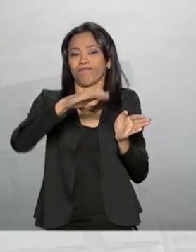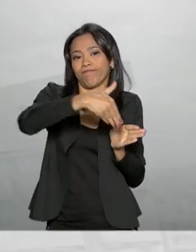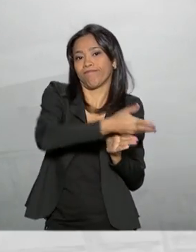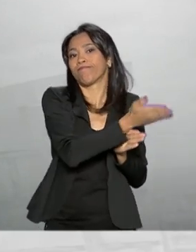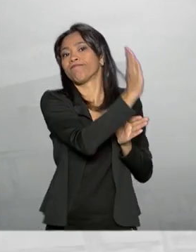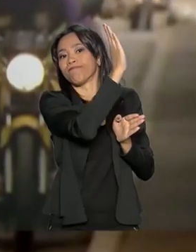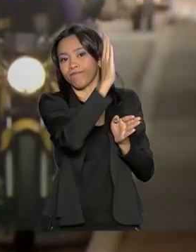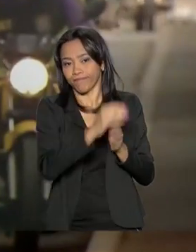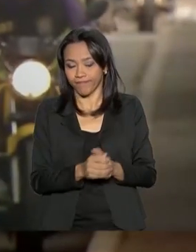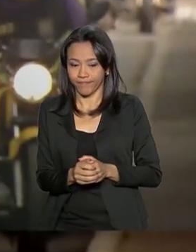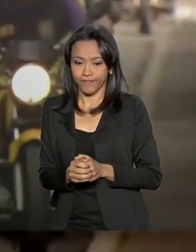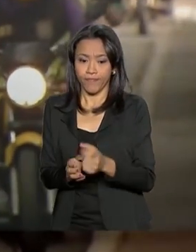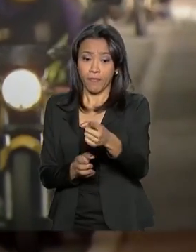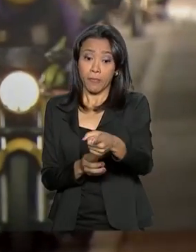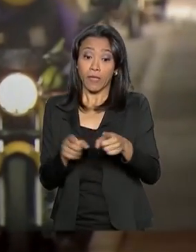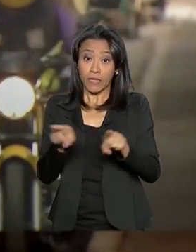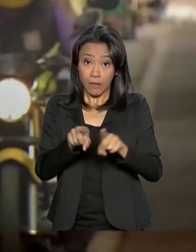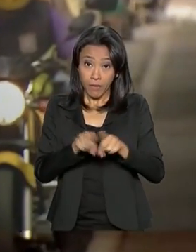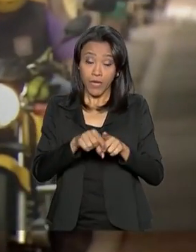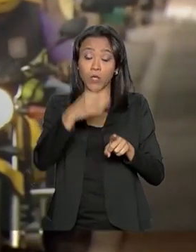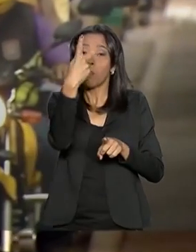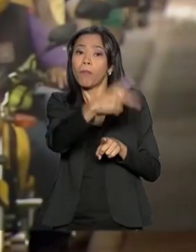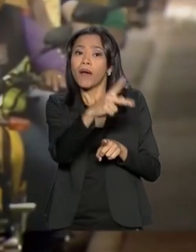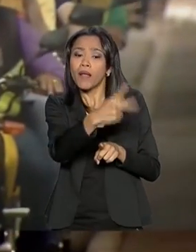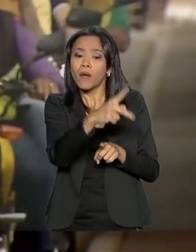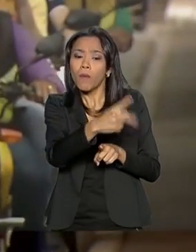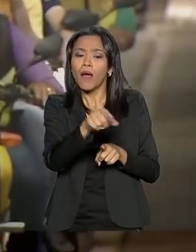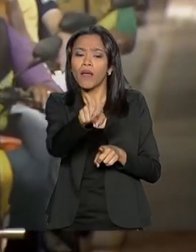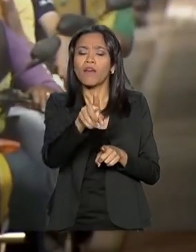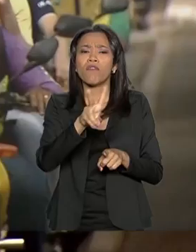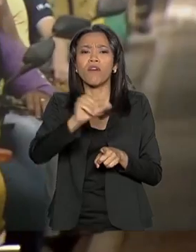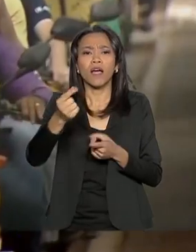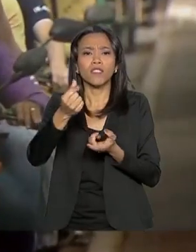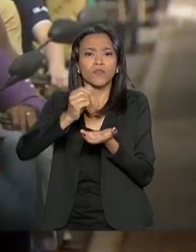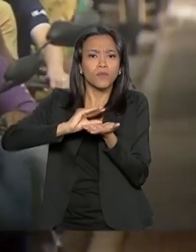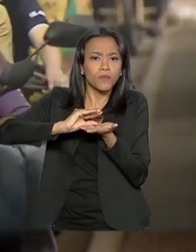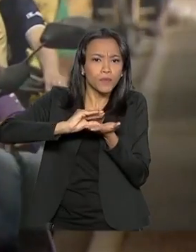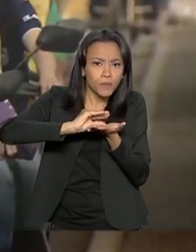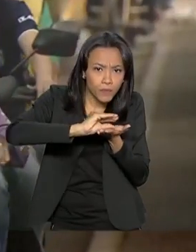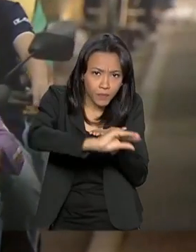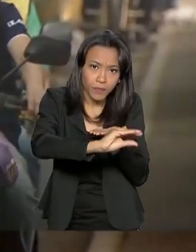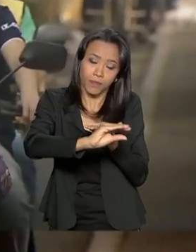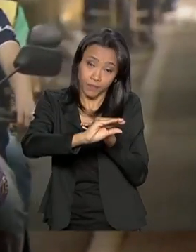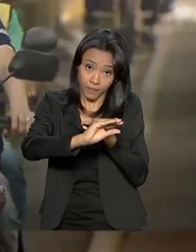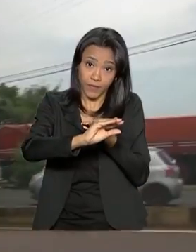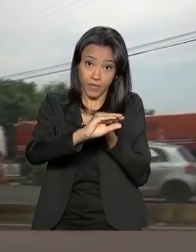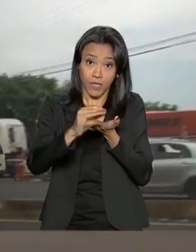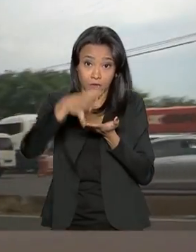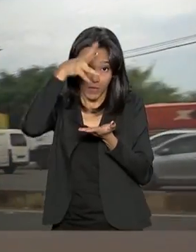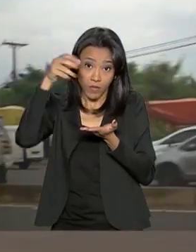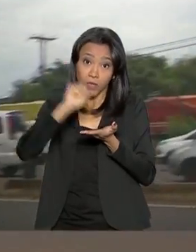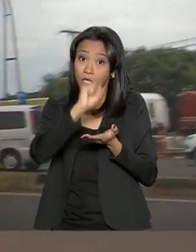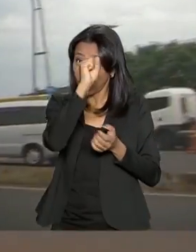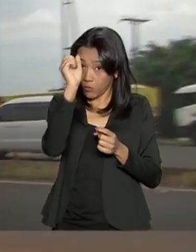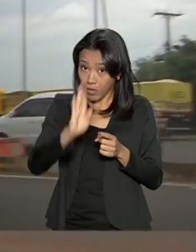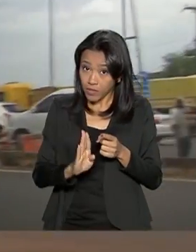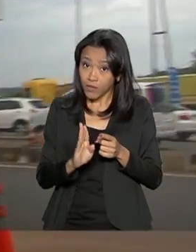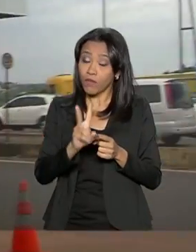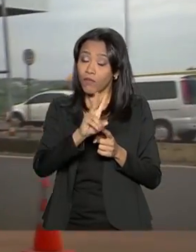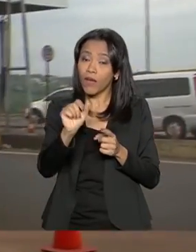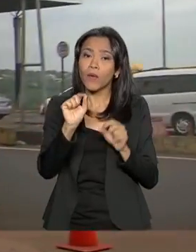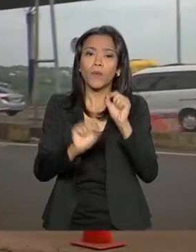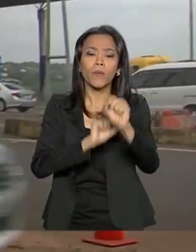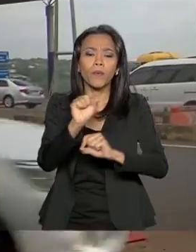Oceano Pacífico. A parte paraguaia da usina Itaipu Binacional vai financiar a ponte do Mato Grosso do Sul, e a parte brasileira vai